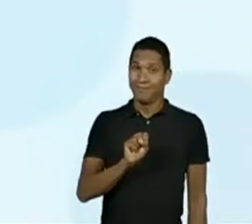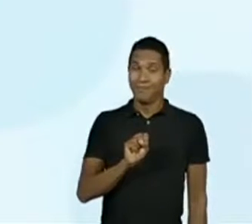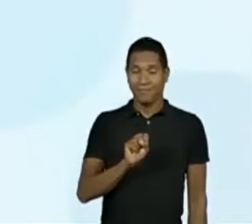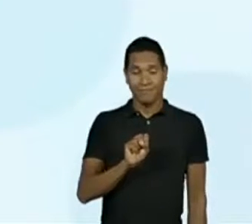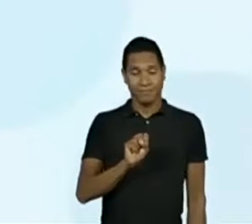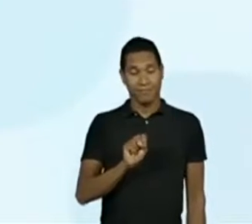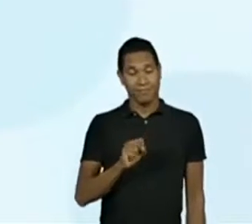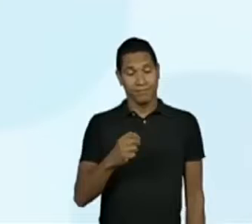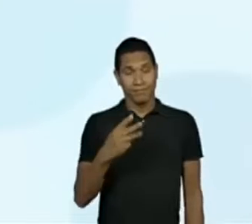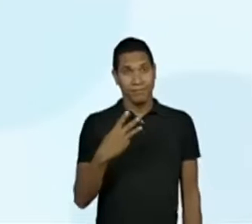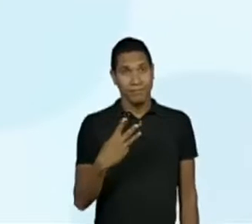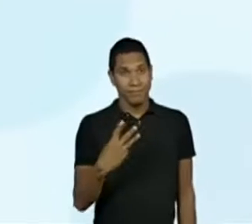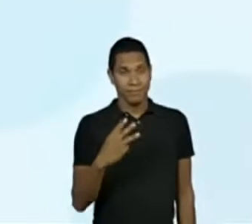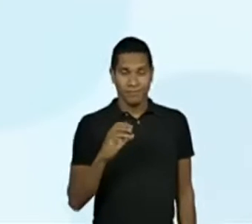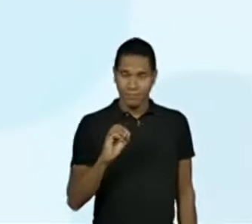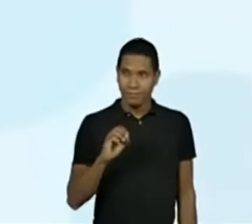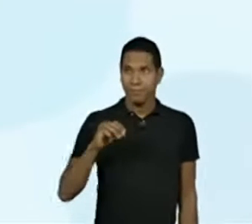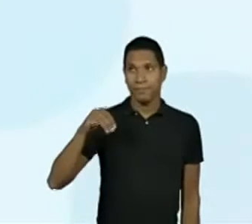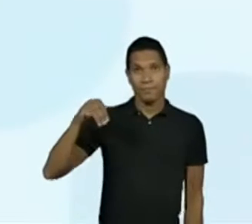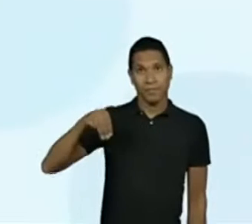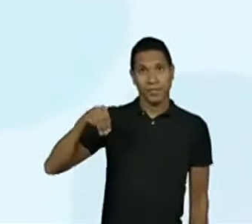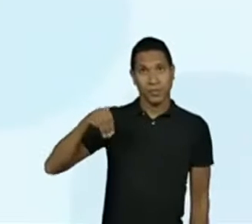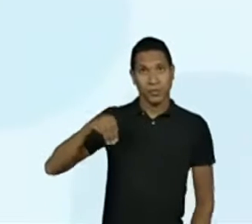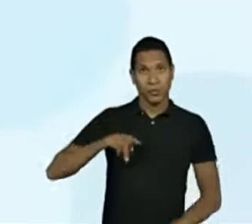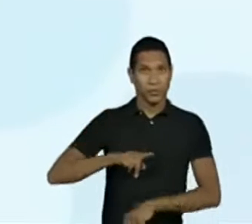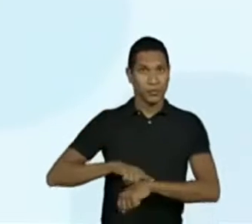E 30 minutos.